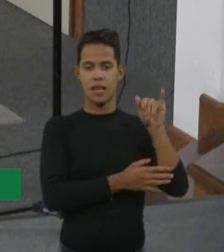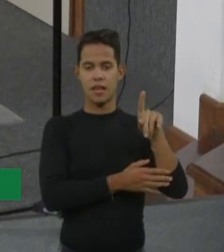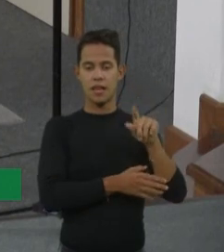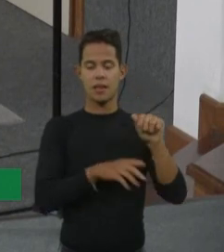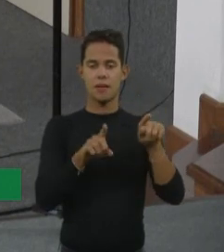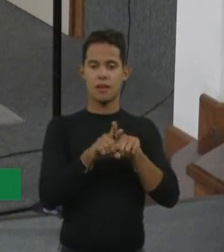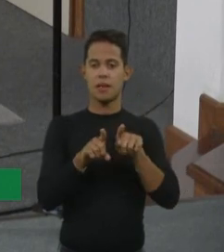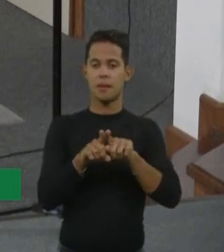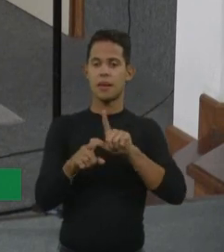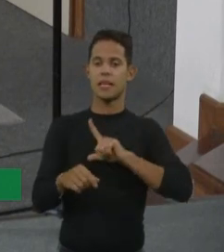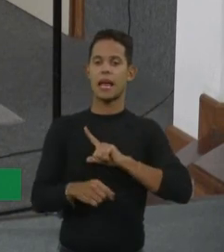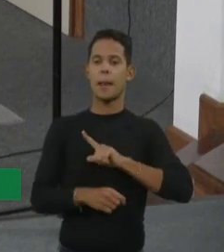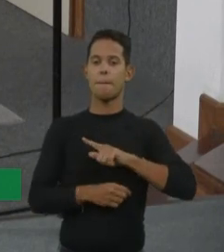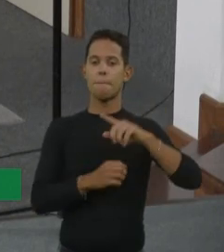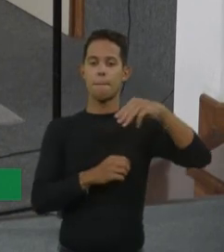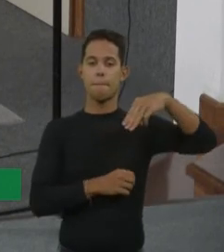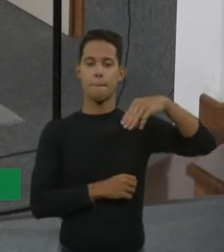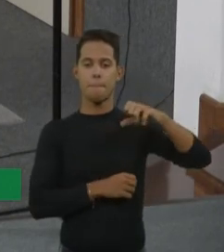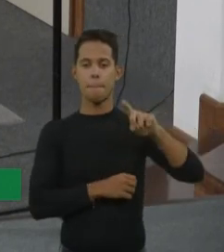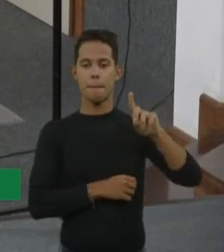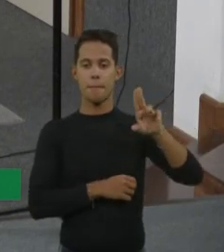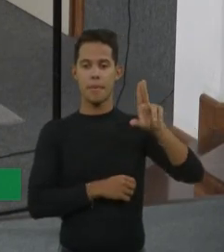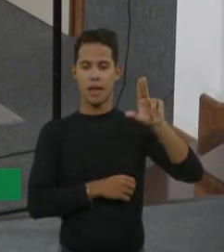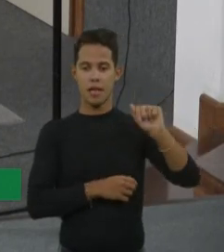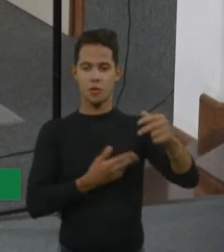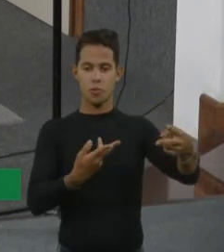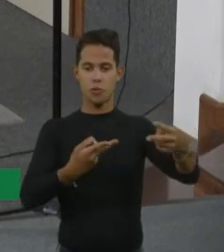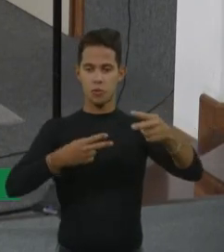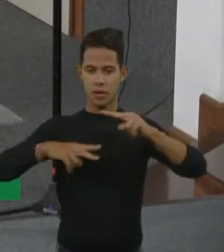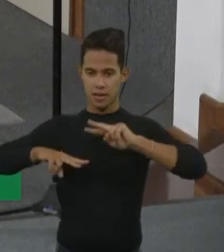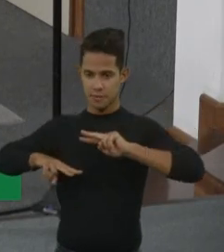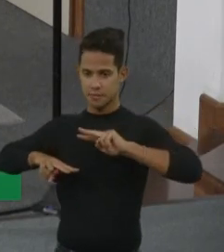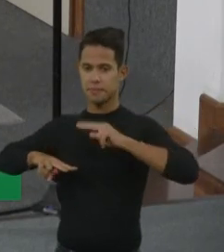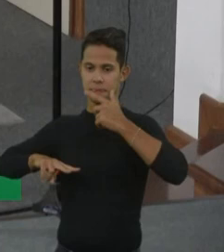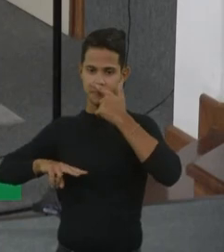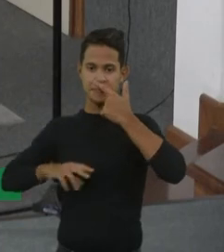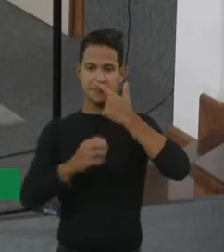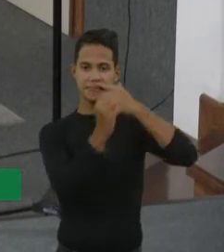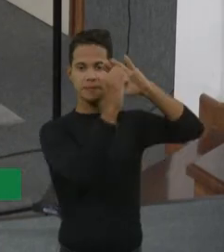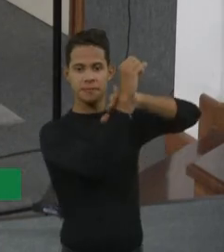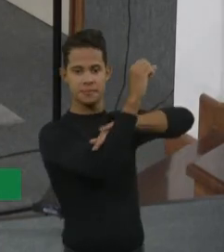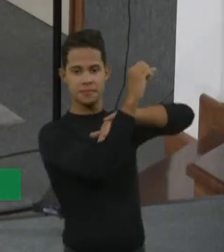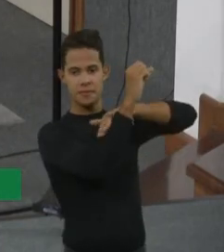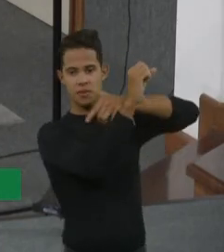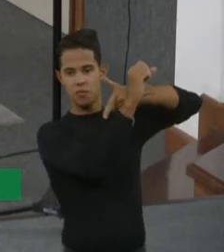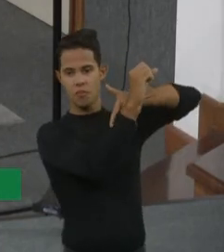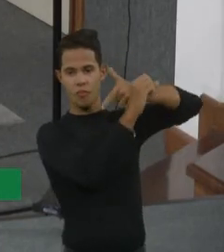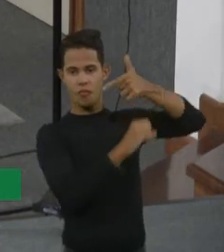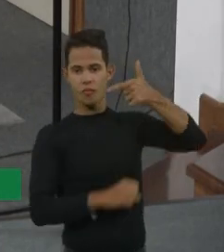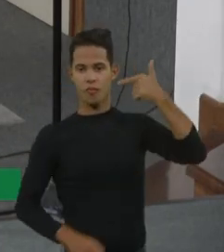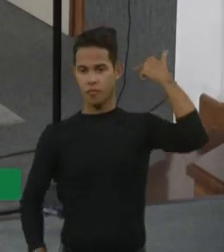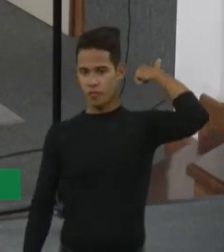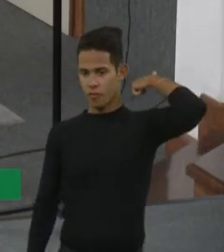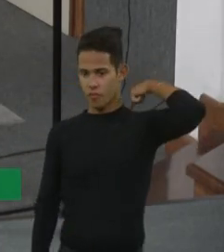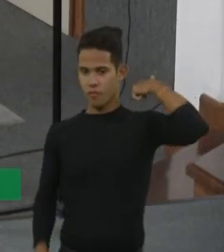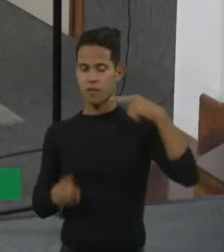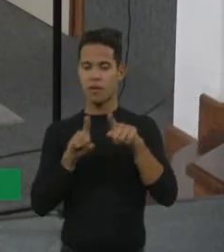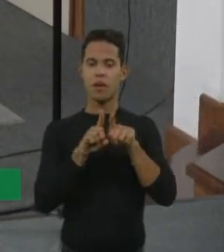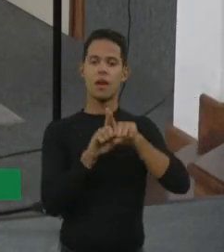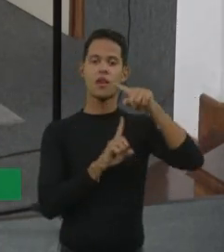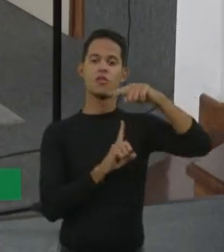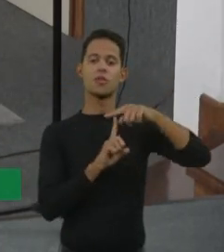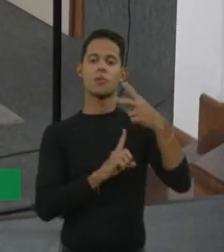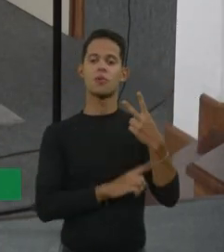na MPS1, né? Que tem que ser muito precoce, tem que ser até os 2 anos. Se interroga para tipo 2, a gente já tem colegas fazendo aqui no Rio de Janeiro,